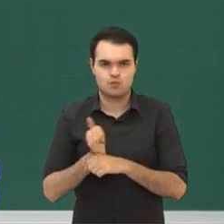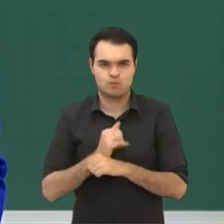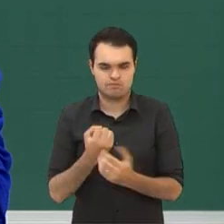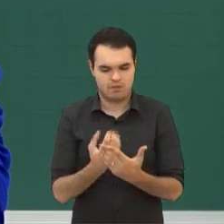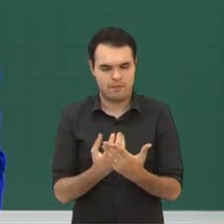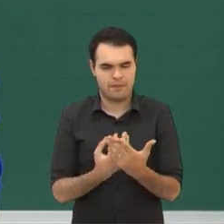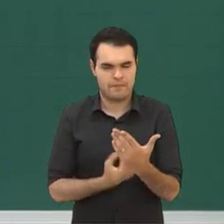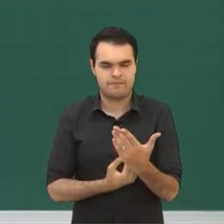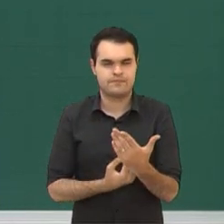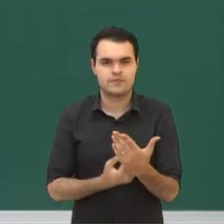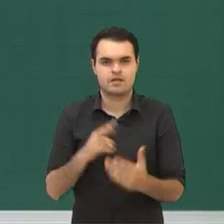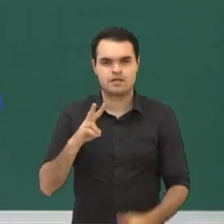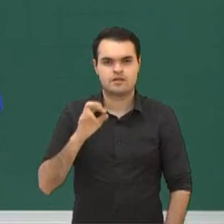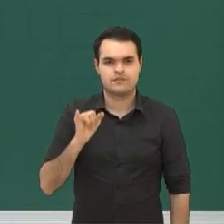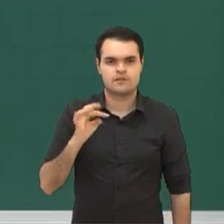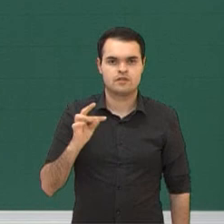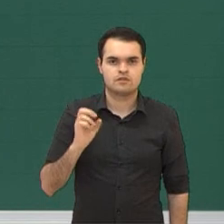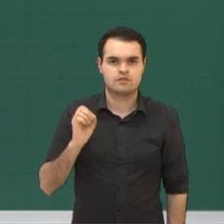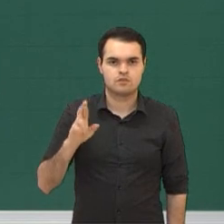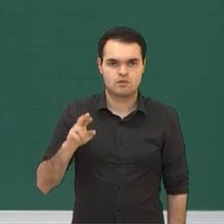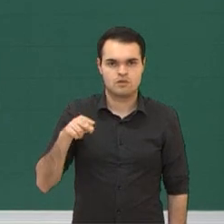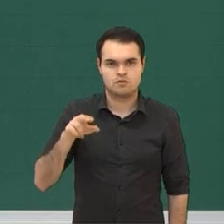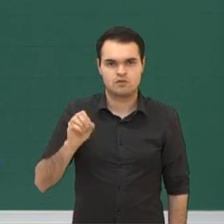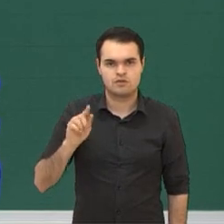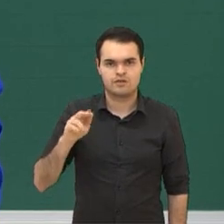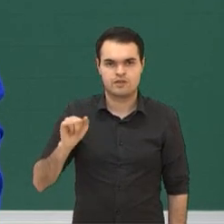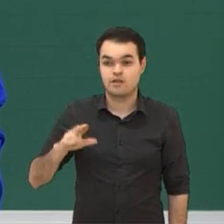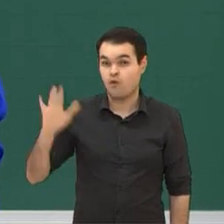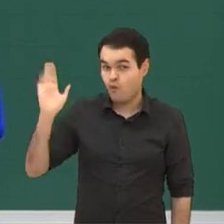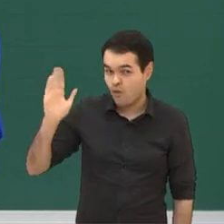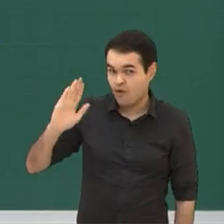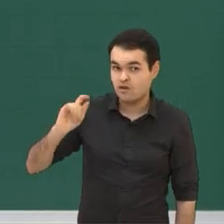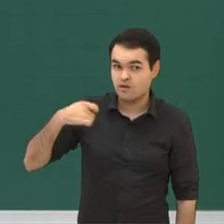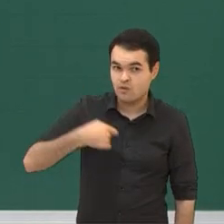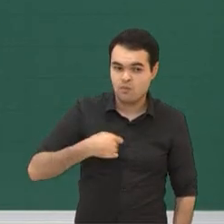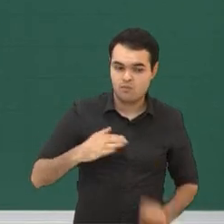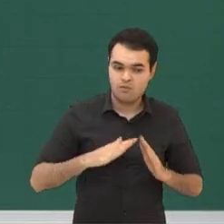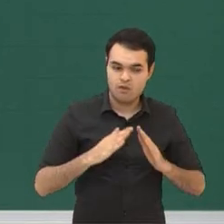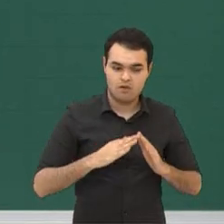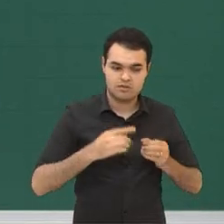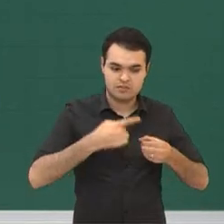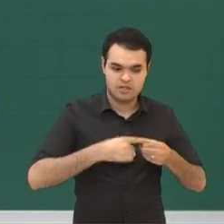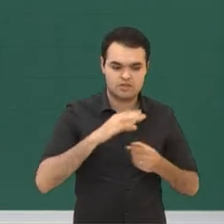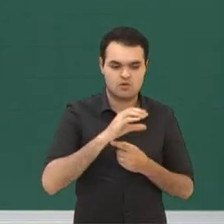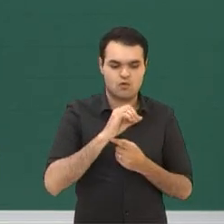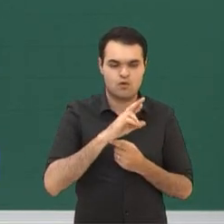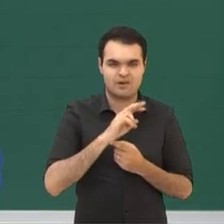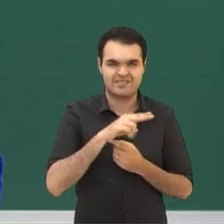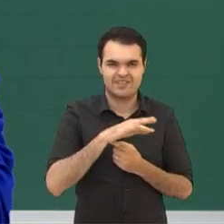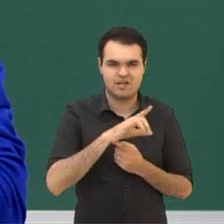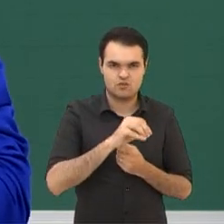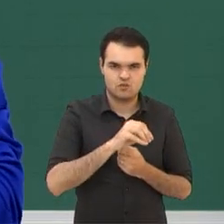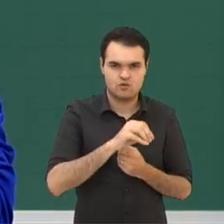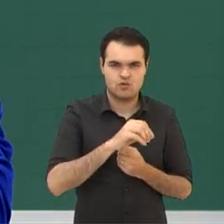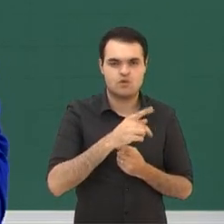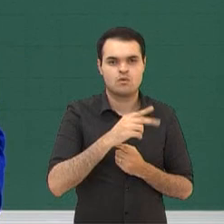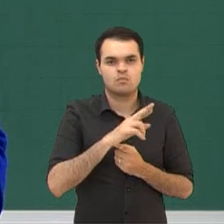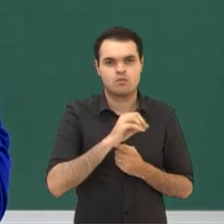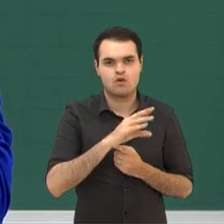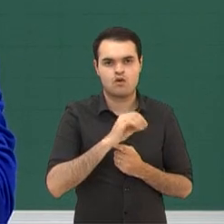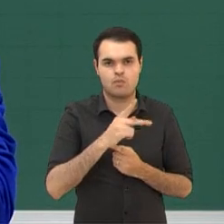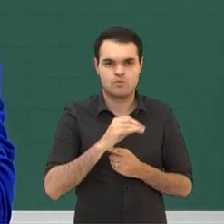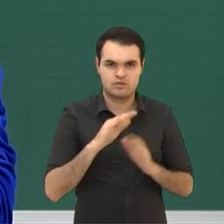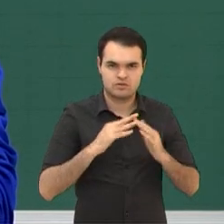está mandando o Vitor Carlos Nogueira. Oi, sou o Vitor Carlos de Cornélio Procópio. Olha que demais. Escola Estadual Vandir de Almeida.